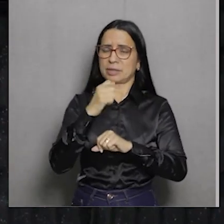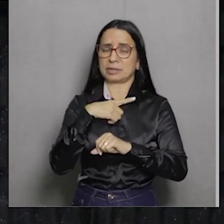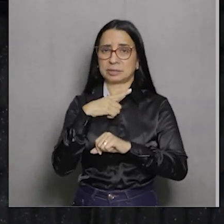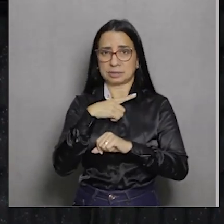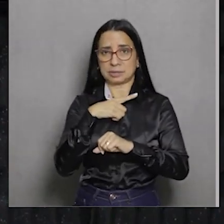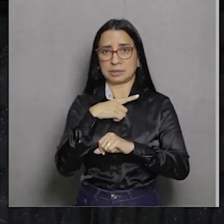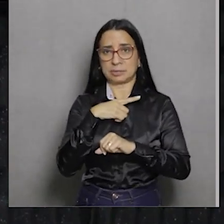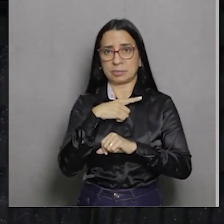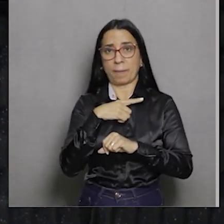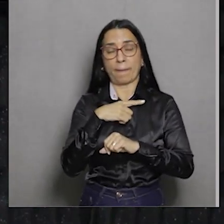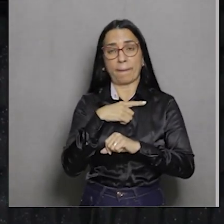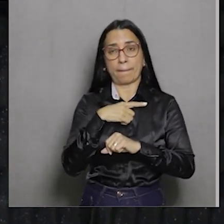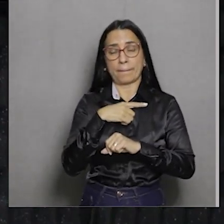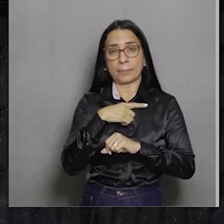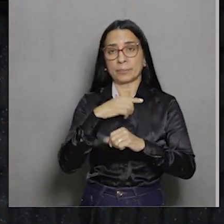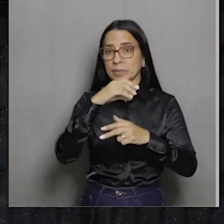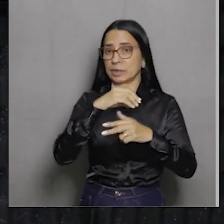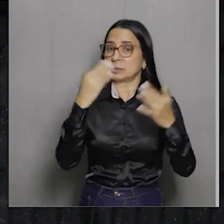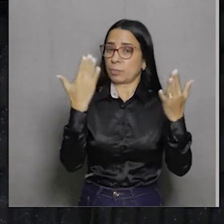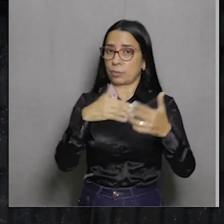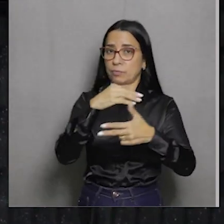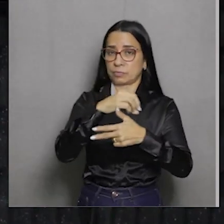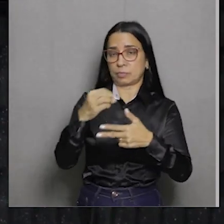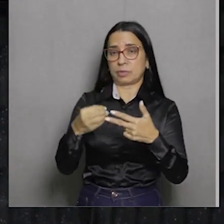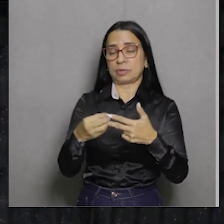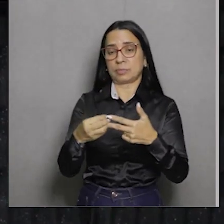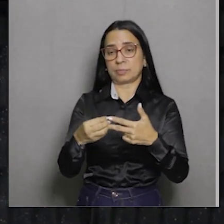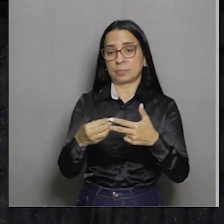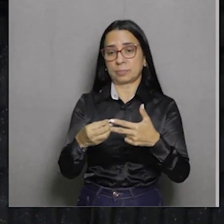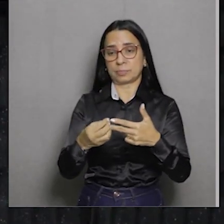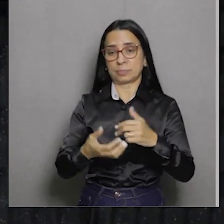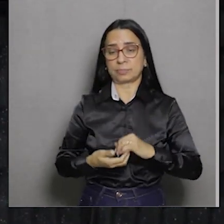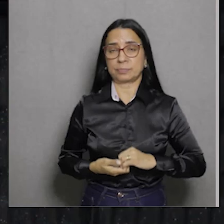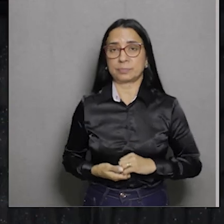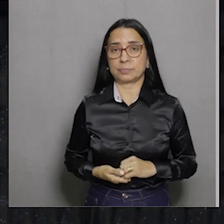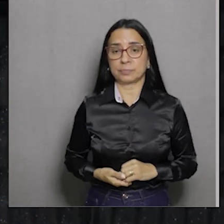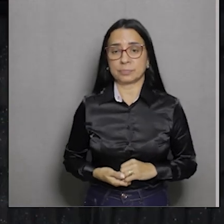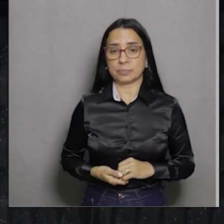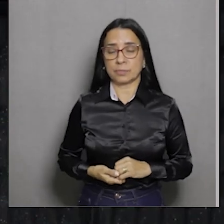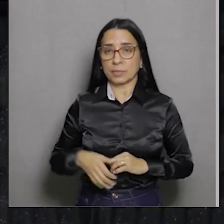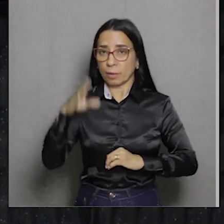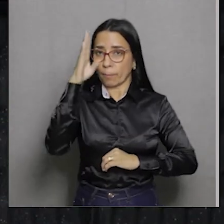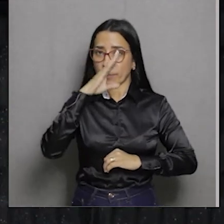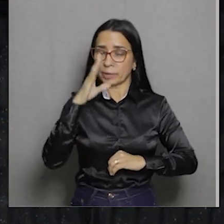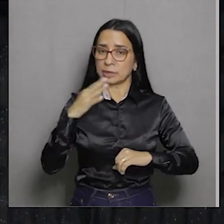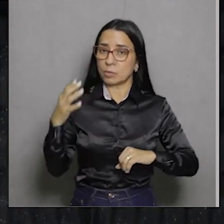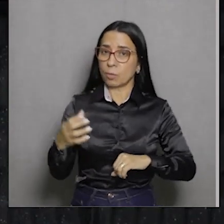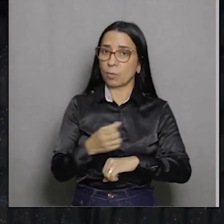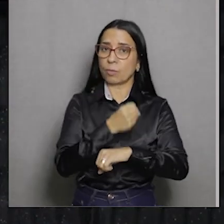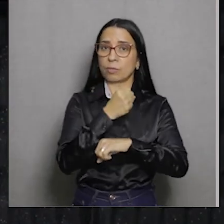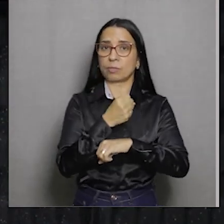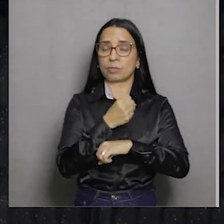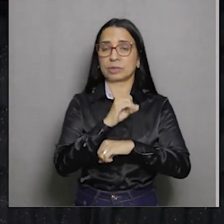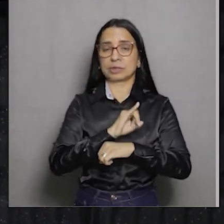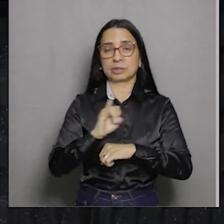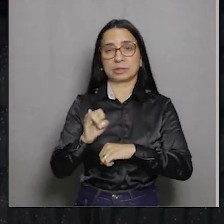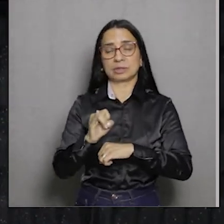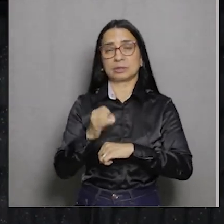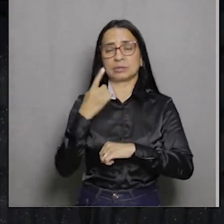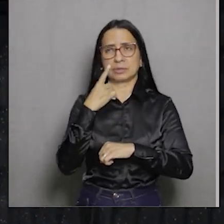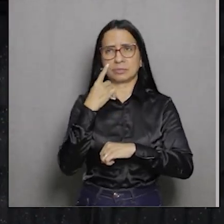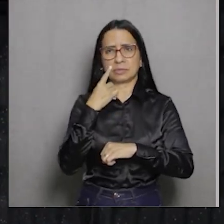mais está presente nas provas do Enem. Brasil Colônia, se nós analisarmos, que tem